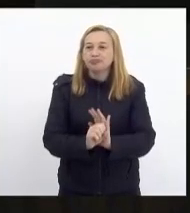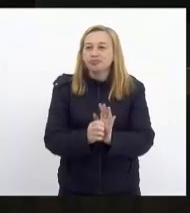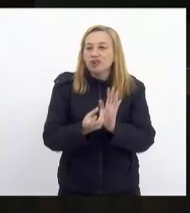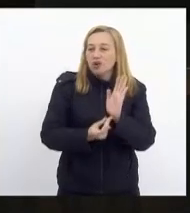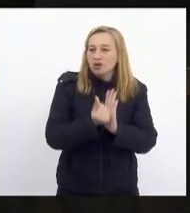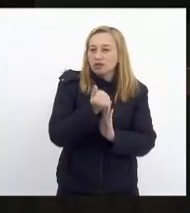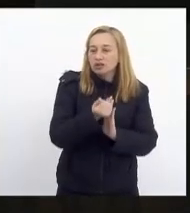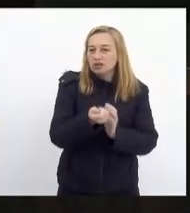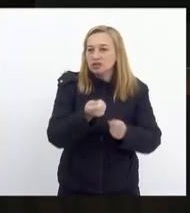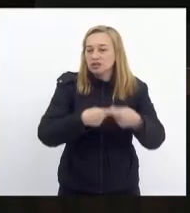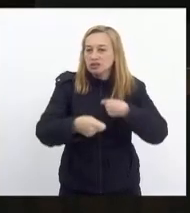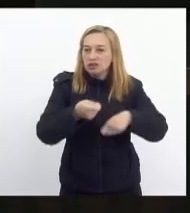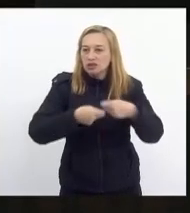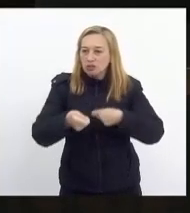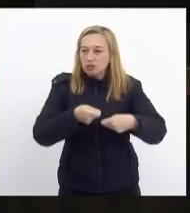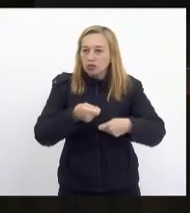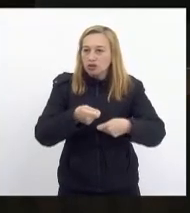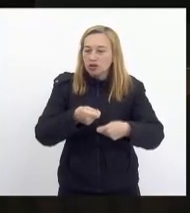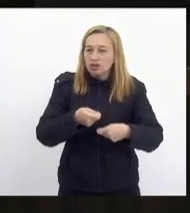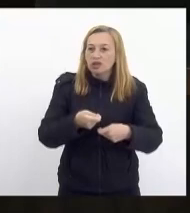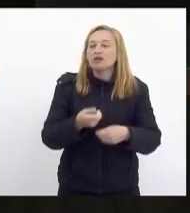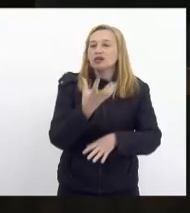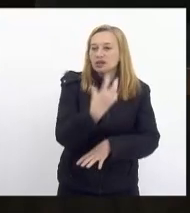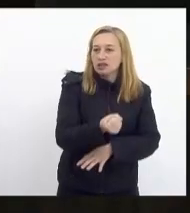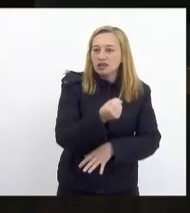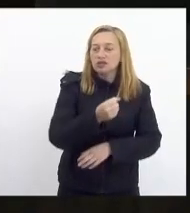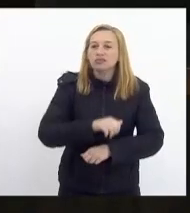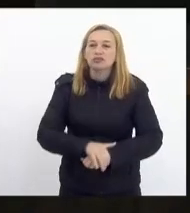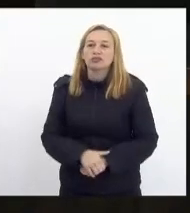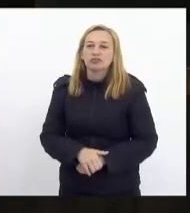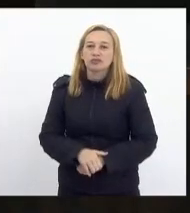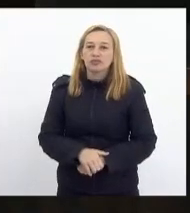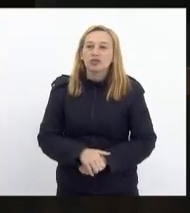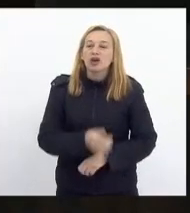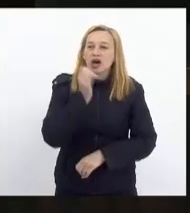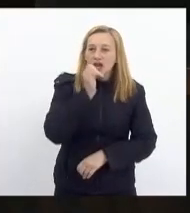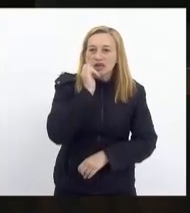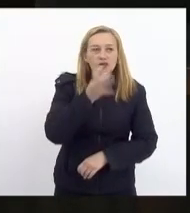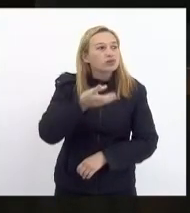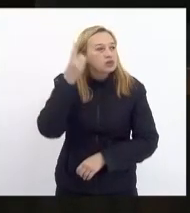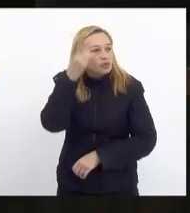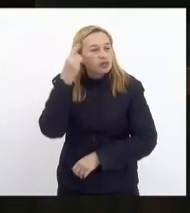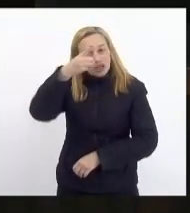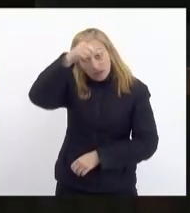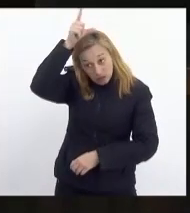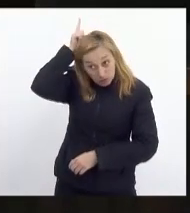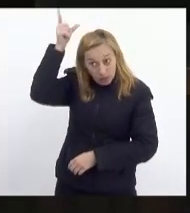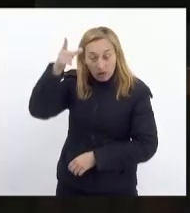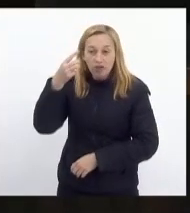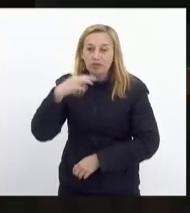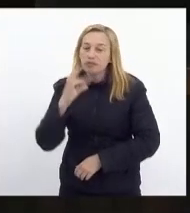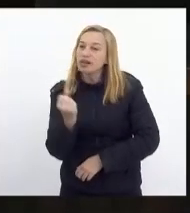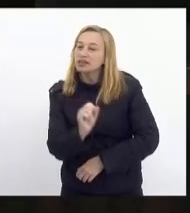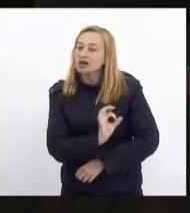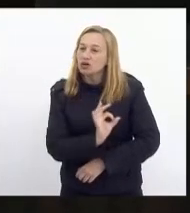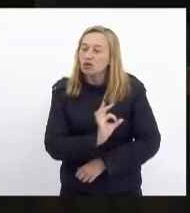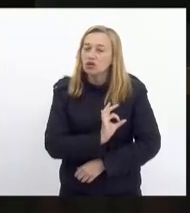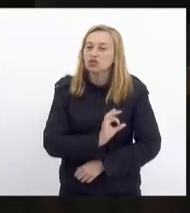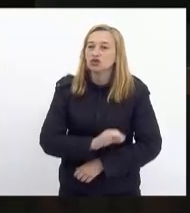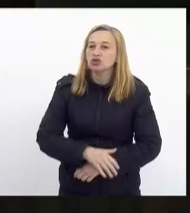orçamento, finanças, fiscalização financeira e controle favorável. Relatores, deputado Luiz Paulo, Marta Rocha, Luiz Paulo,